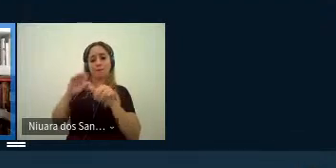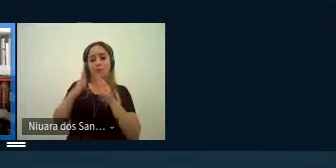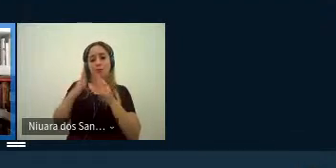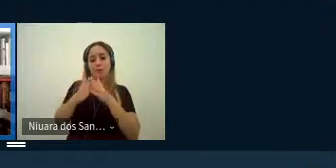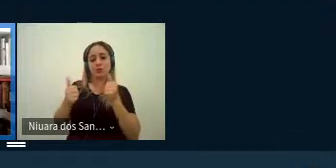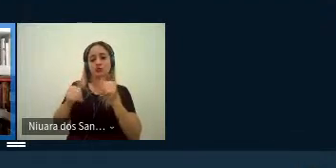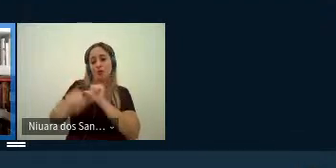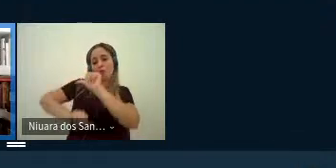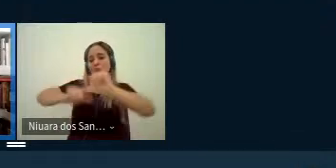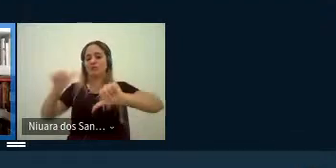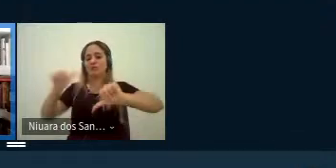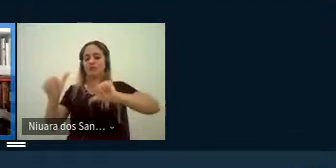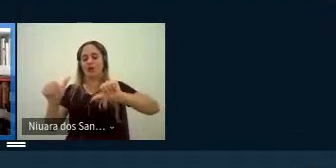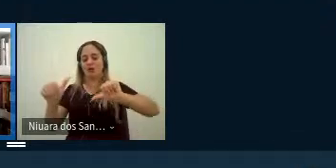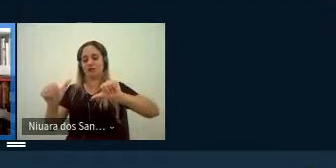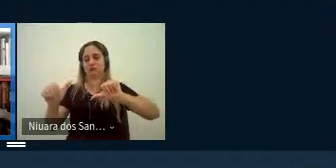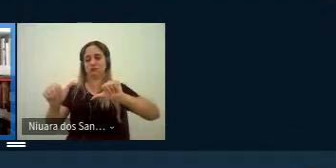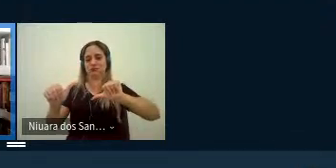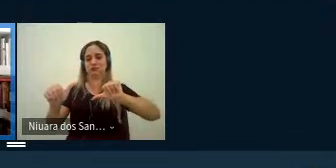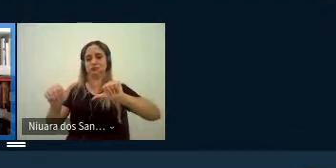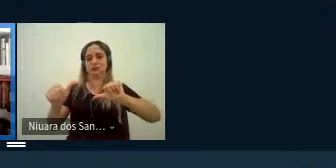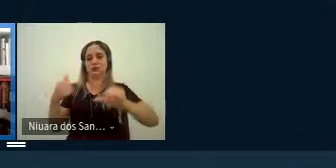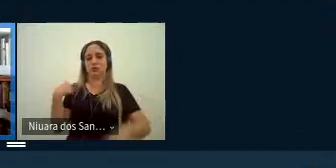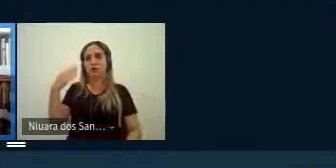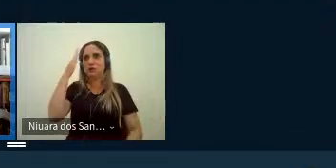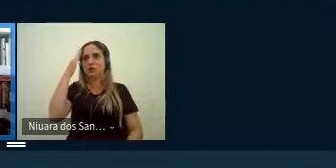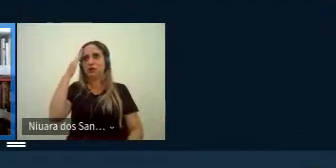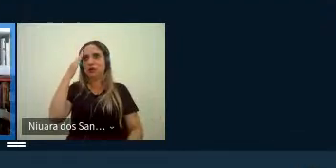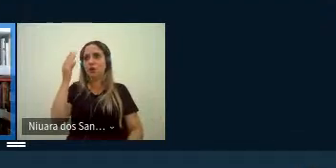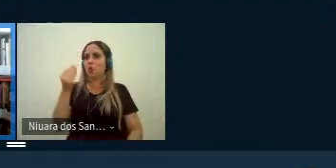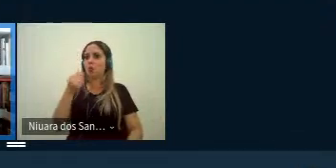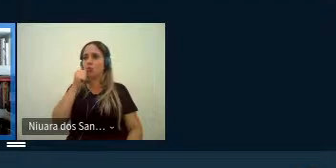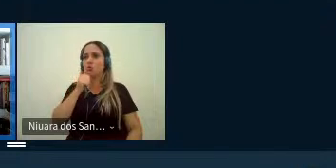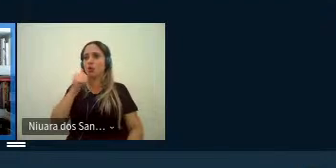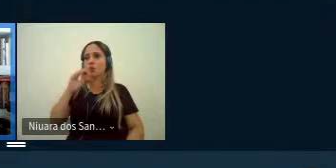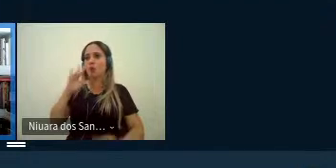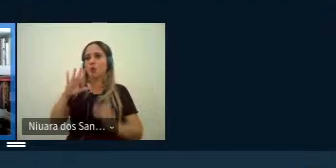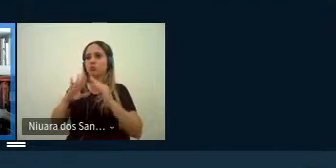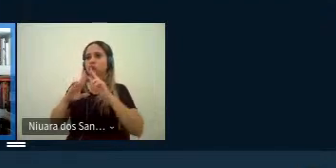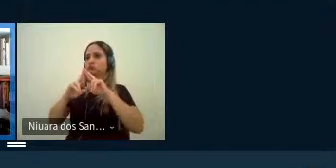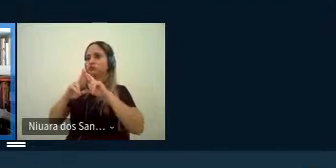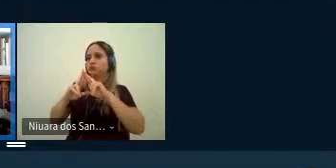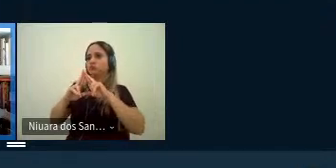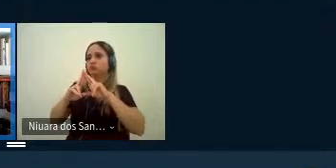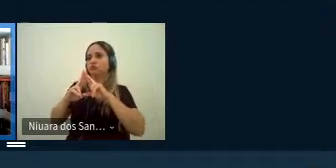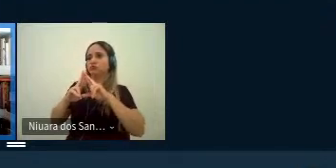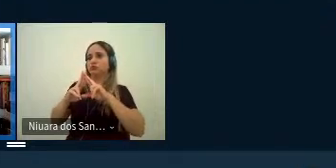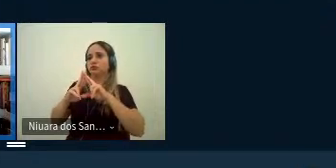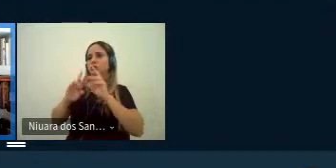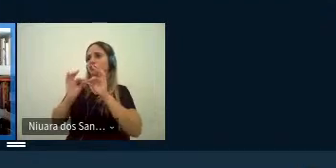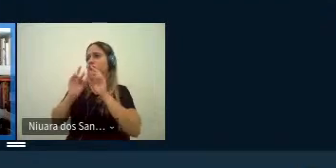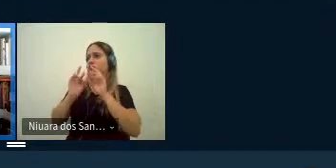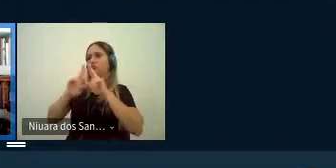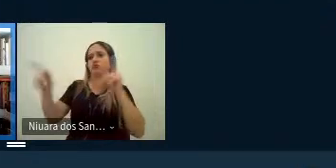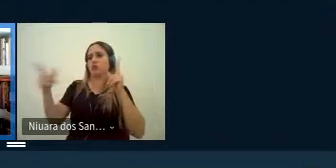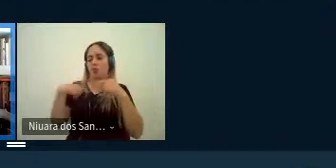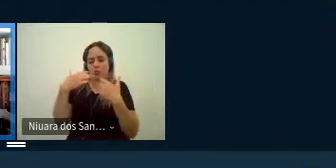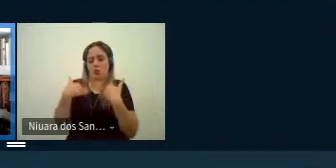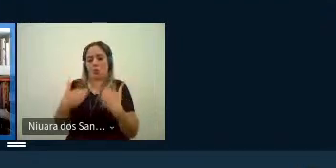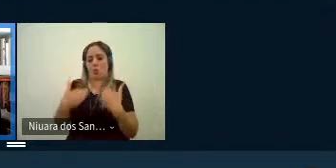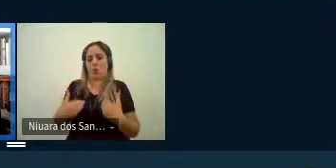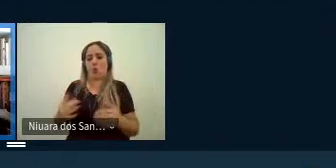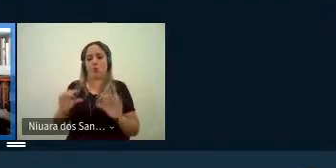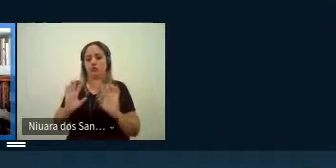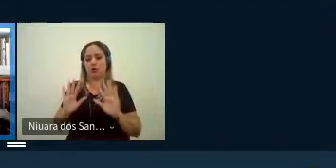trocar isto pela noção do feminino como transcendente de distinções né biológicas né